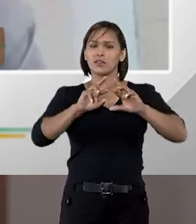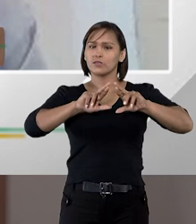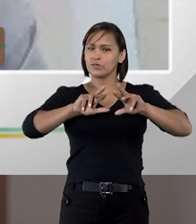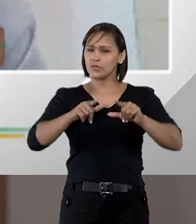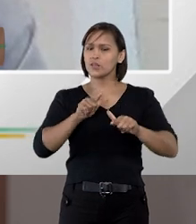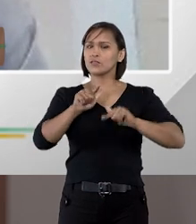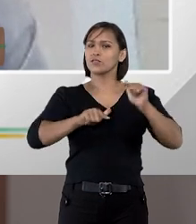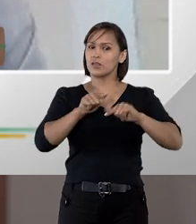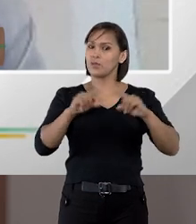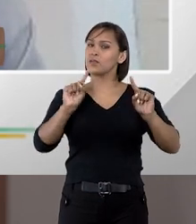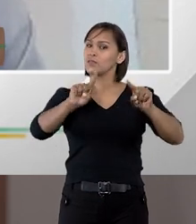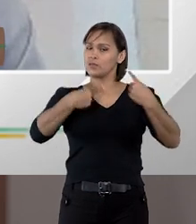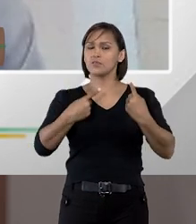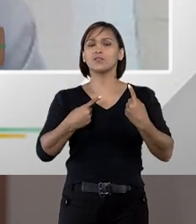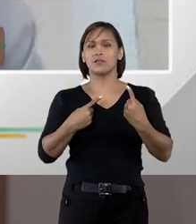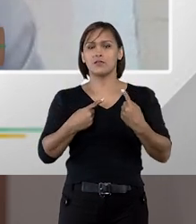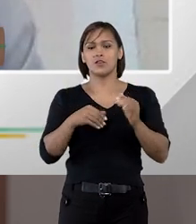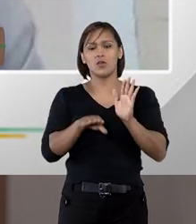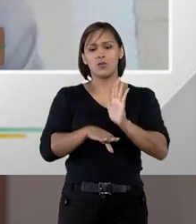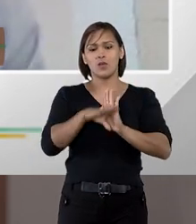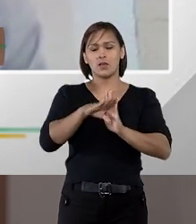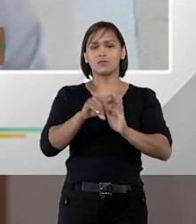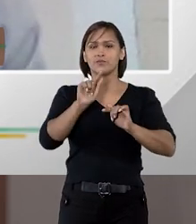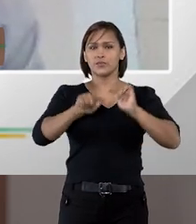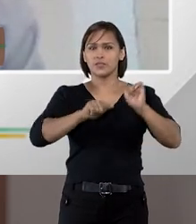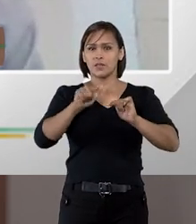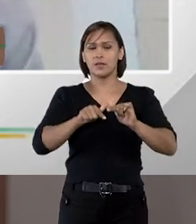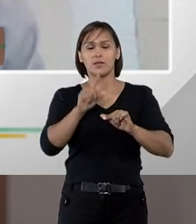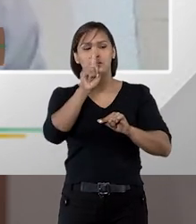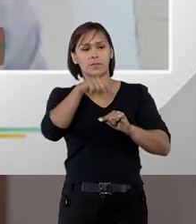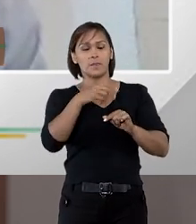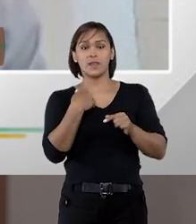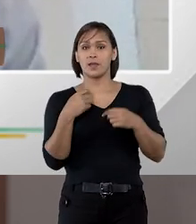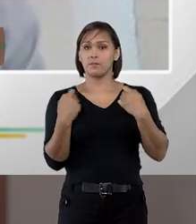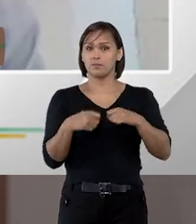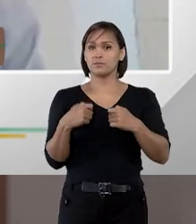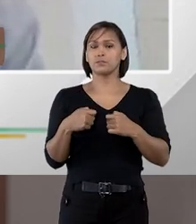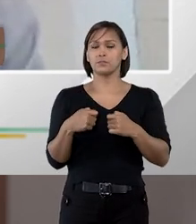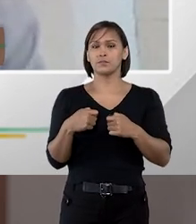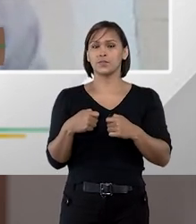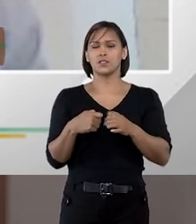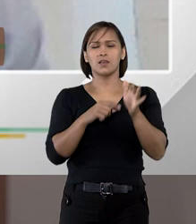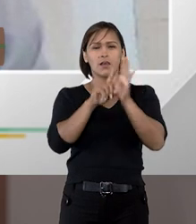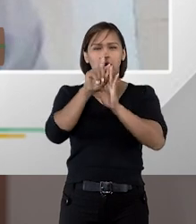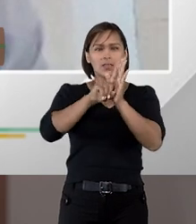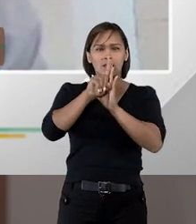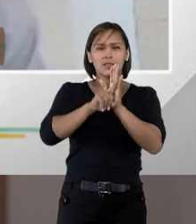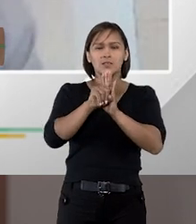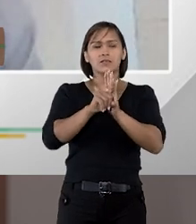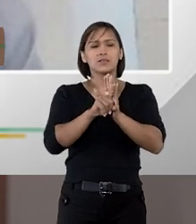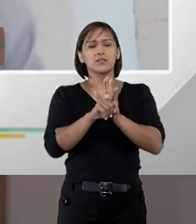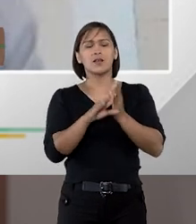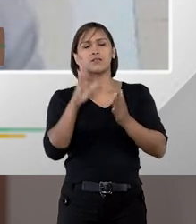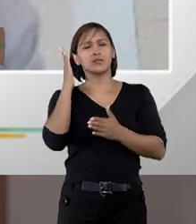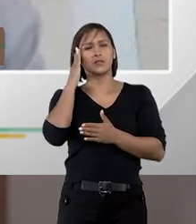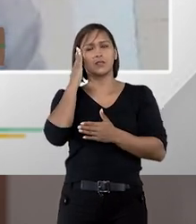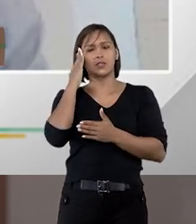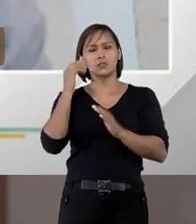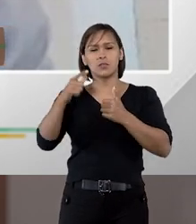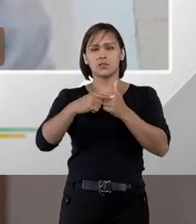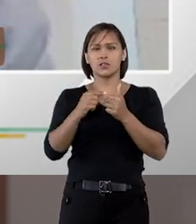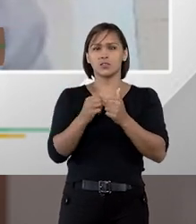realmente um grande desafio e aí, talvez a gente precise analisar a interpretação desses